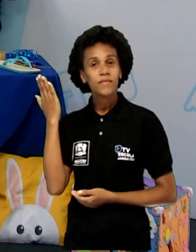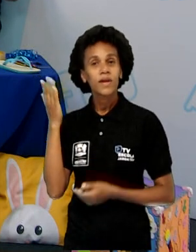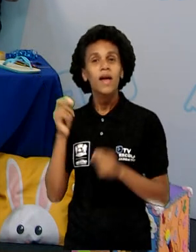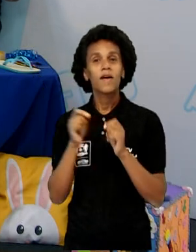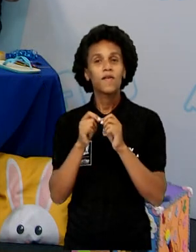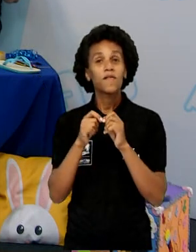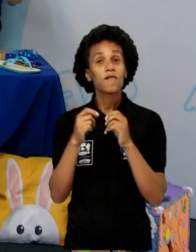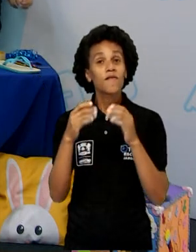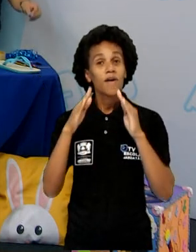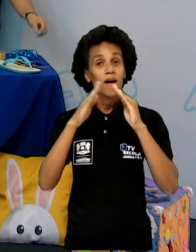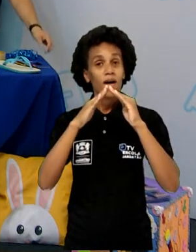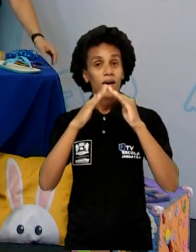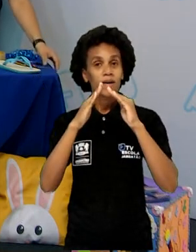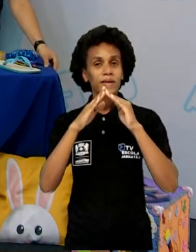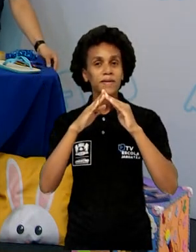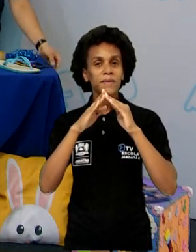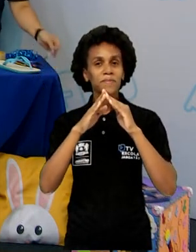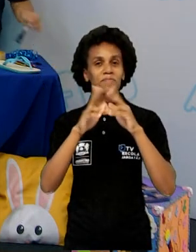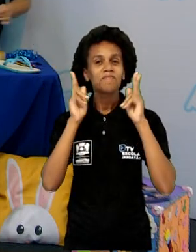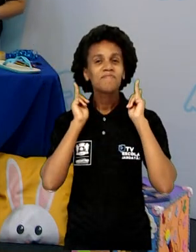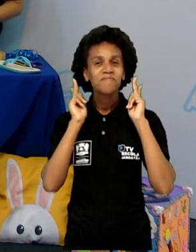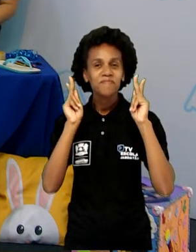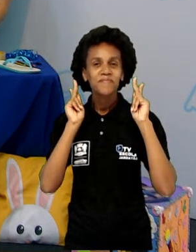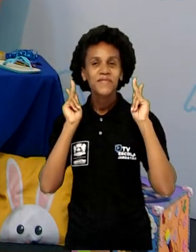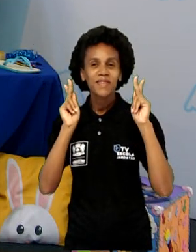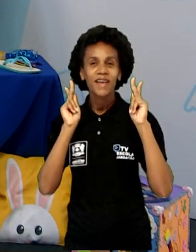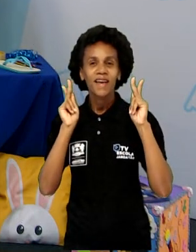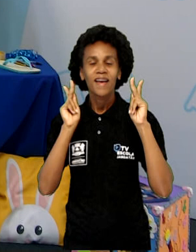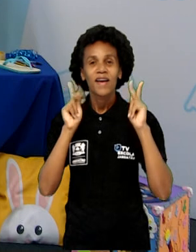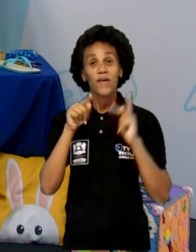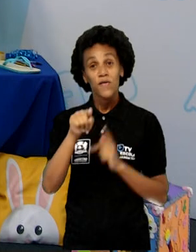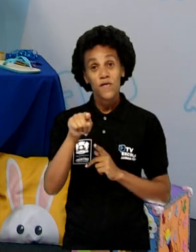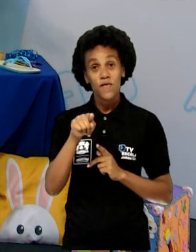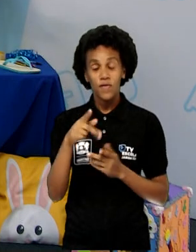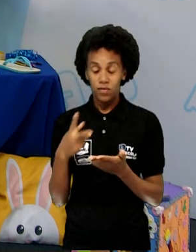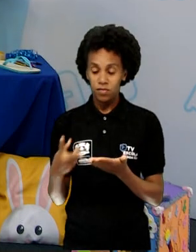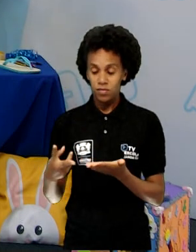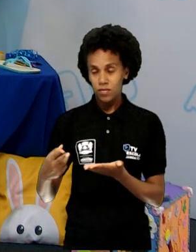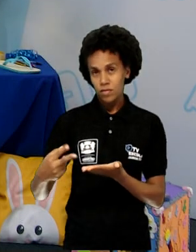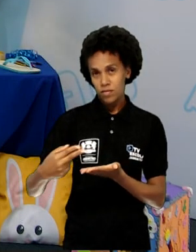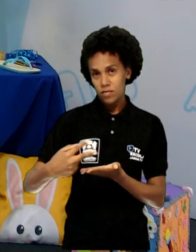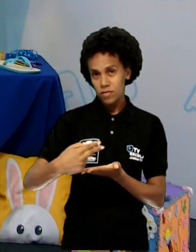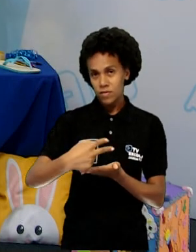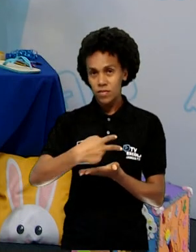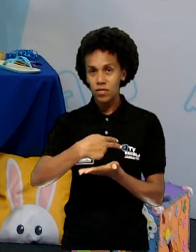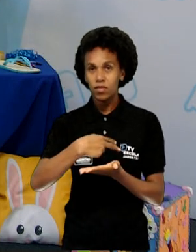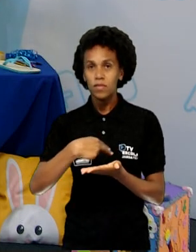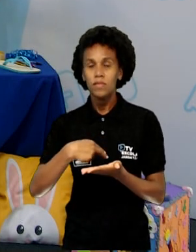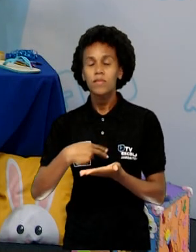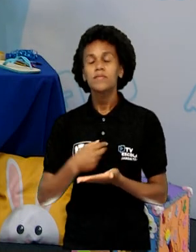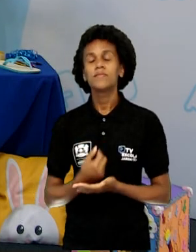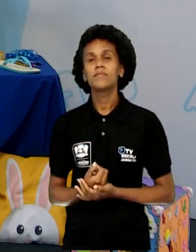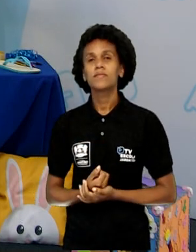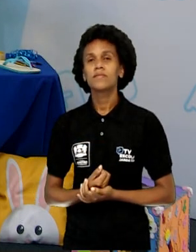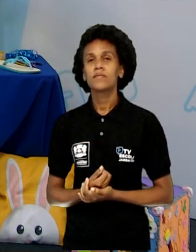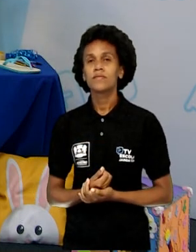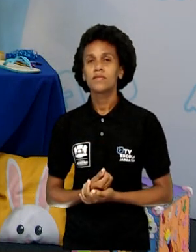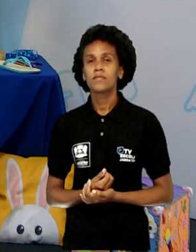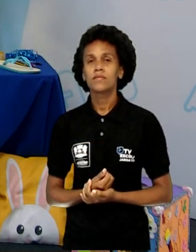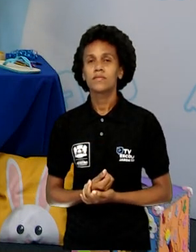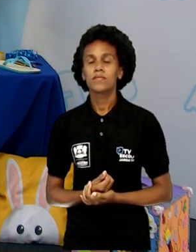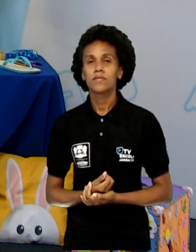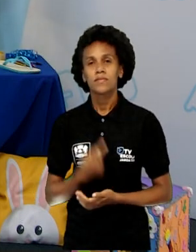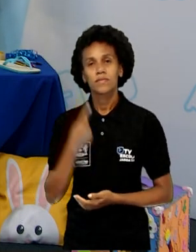casa, façam é bem divertido. Vocês vão recortar, certo? Com a tesoura contornando, desse